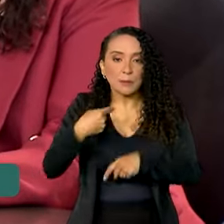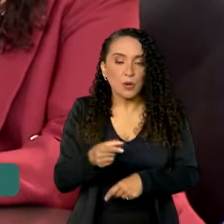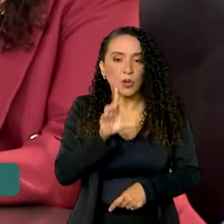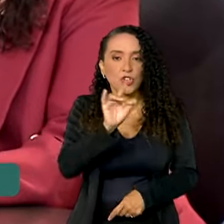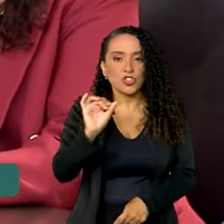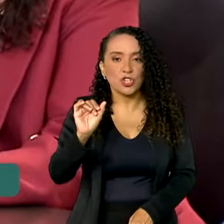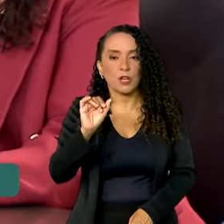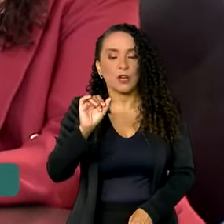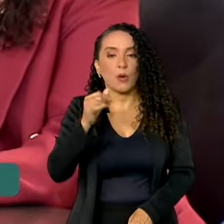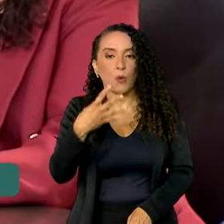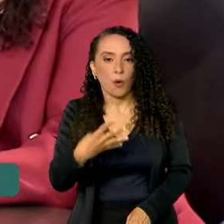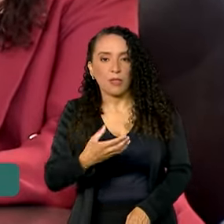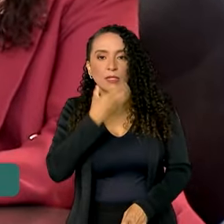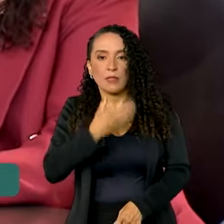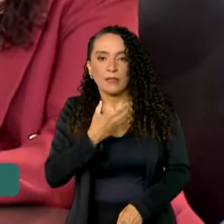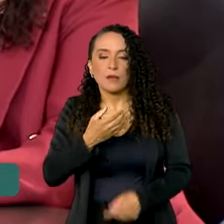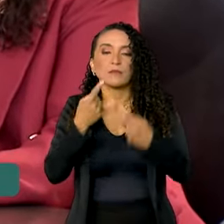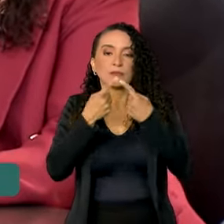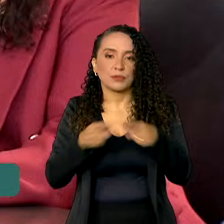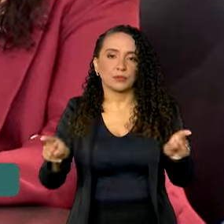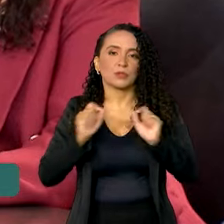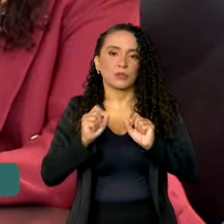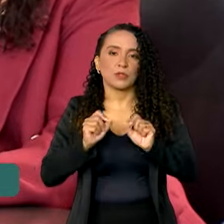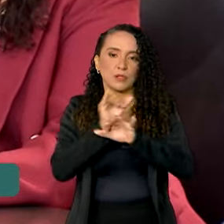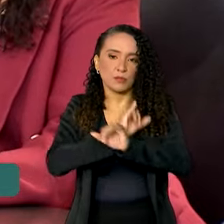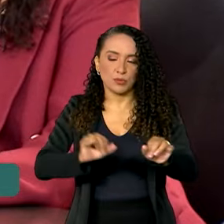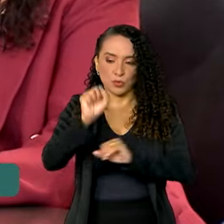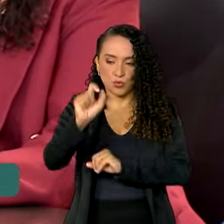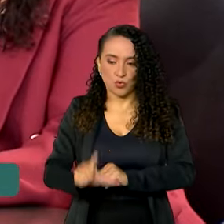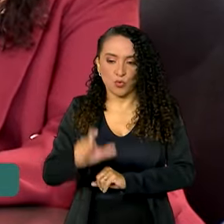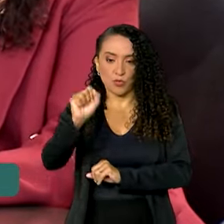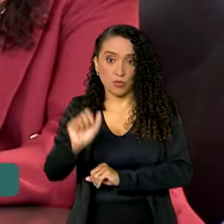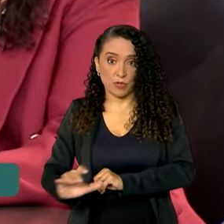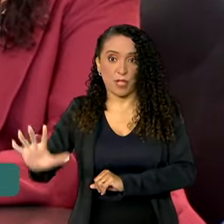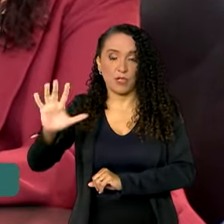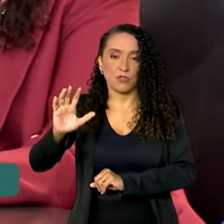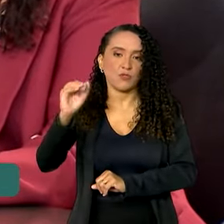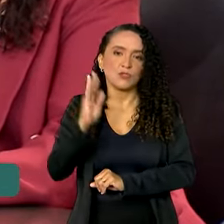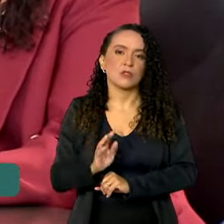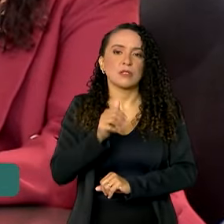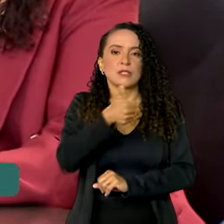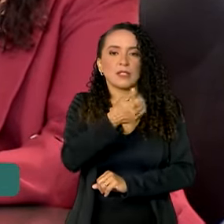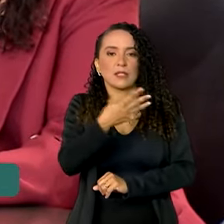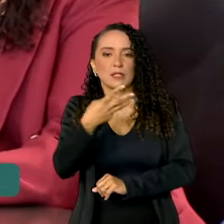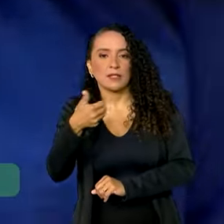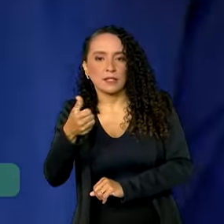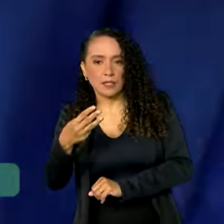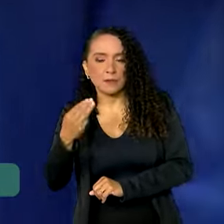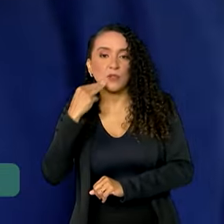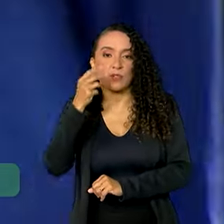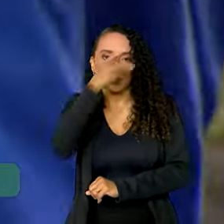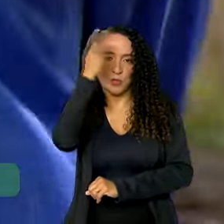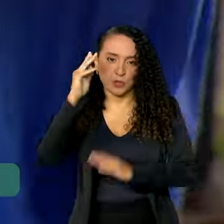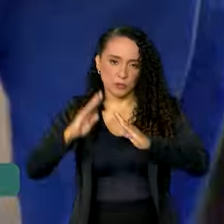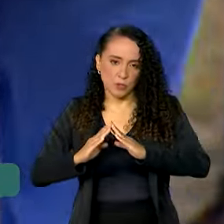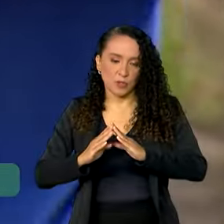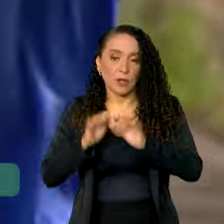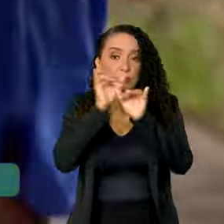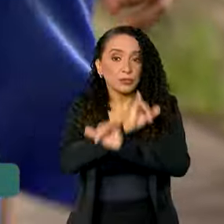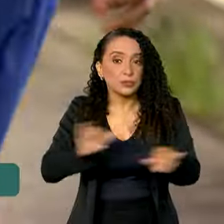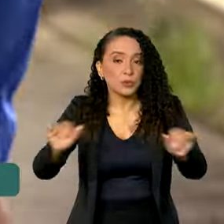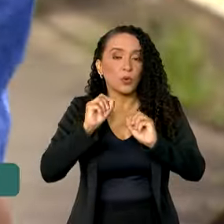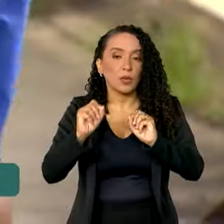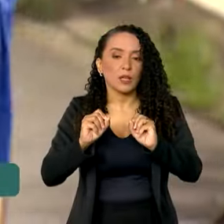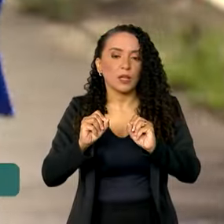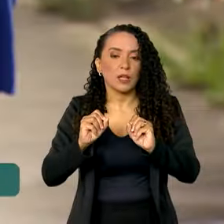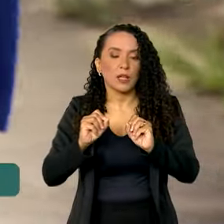4 de dezembro, a gente anuncia a operação no sul e sudeste do Brasil para 113 milhões de habitantes. Os alertas serão enviados